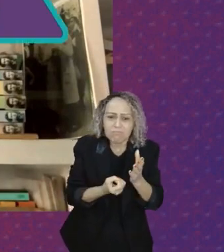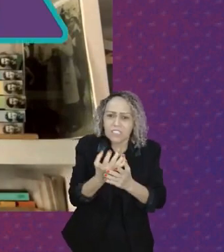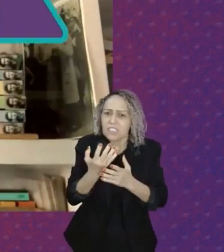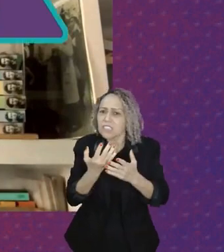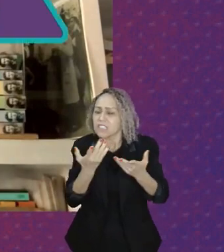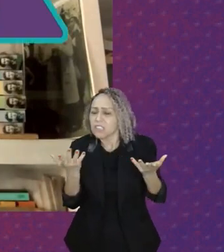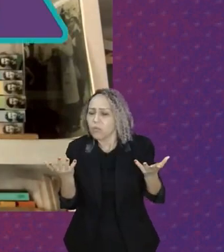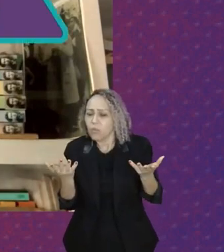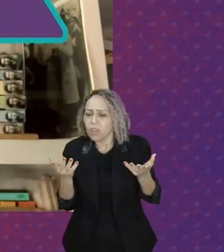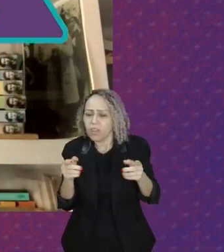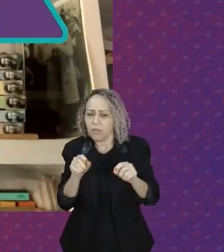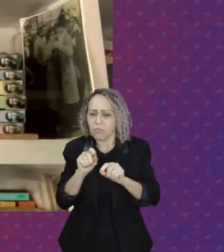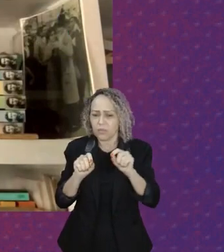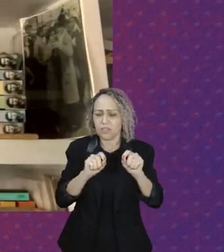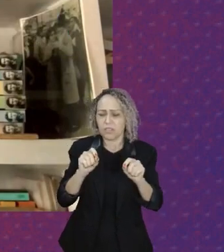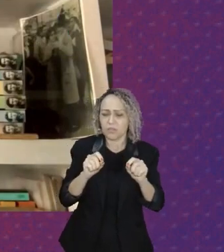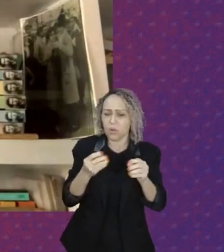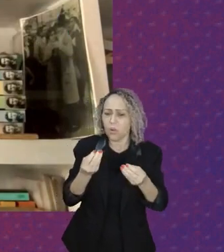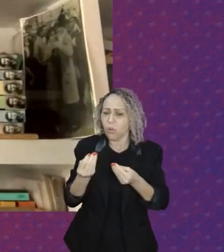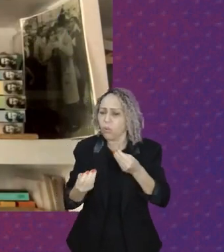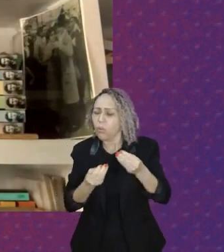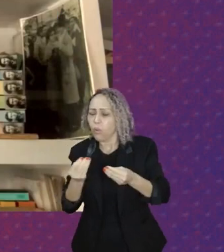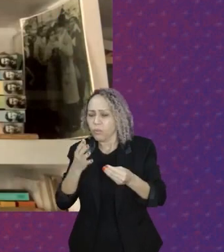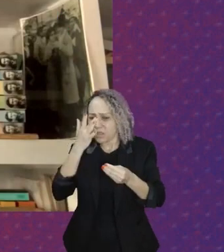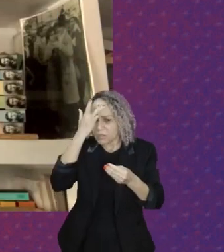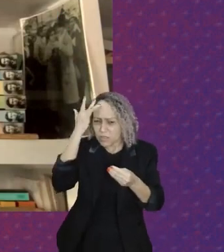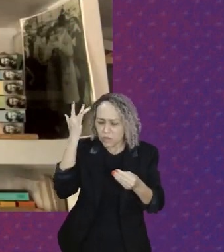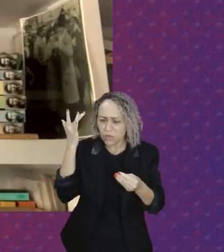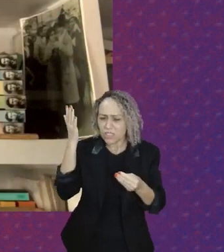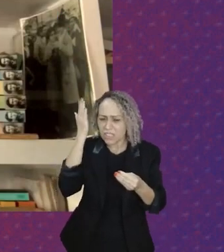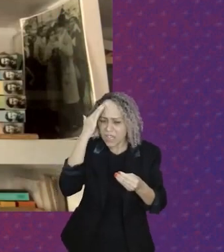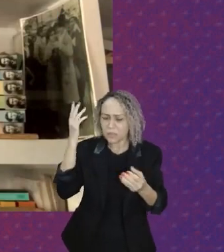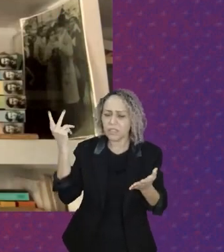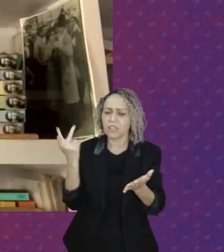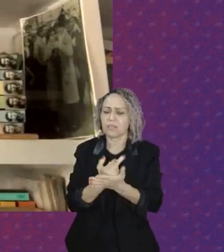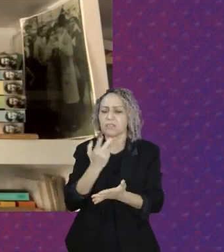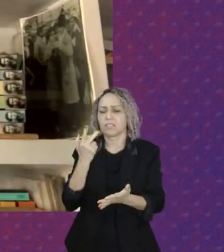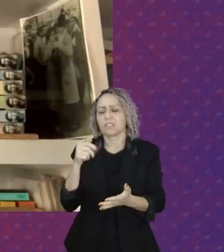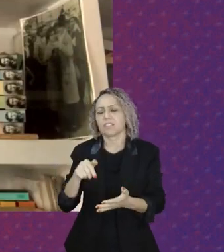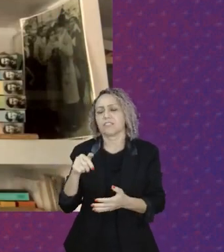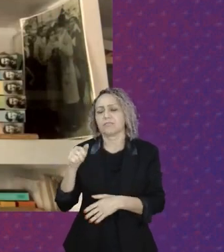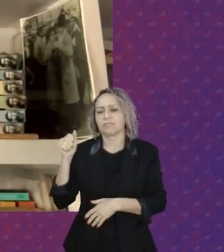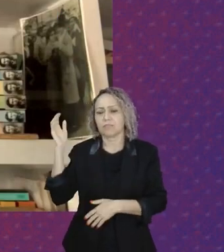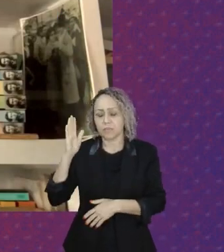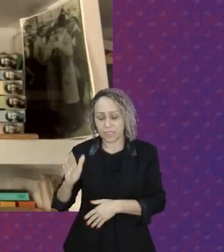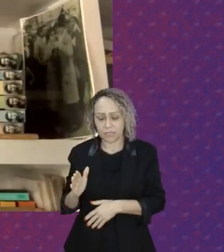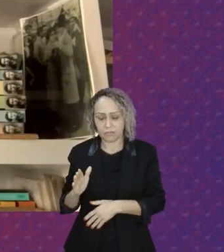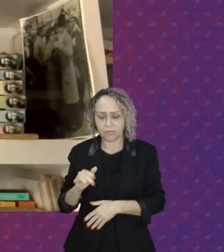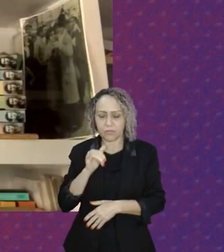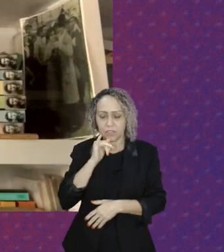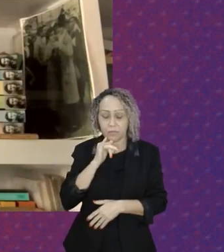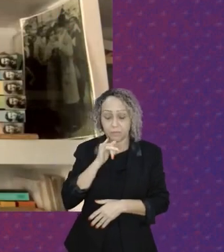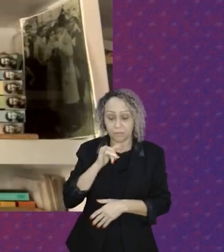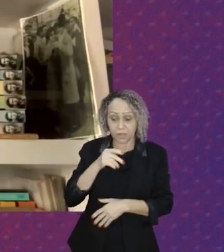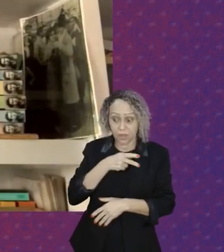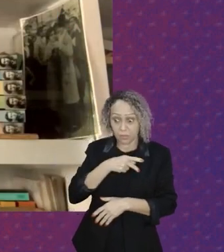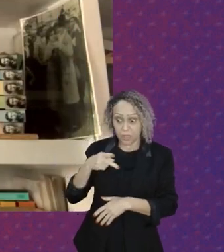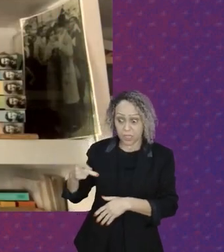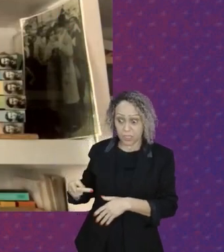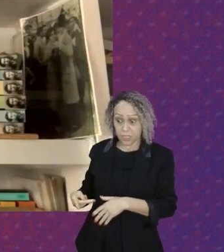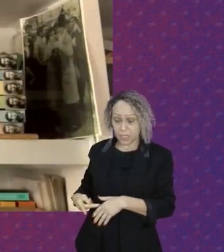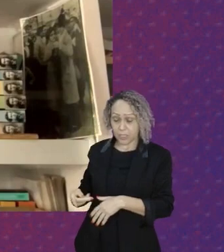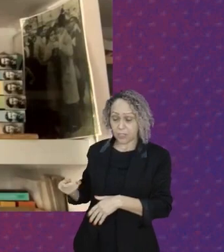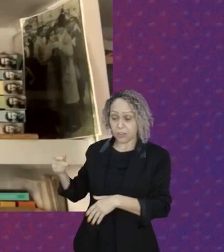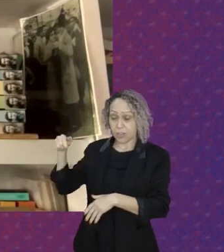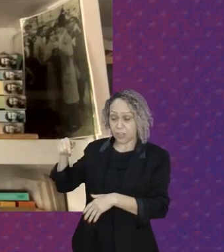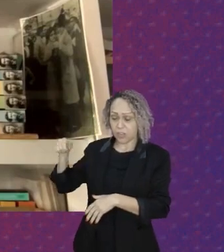é o jogo hoje, operado pelo governo que está no poder, com as fake news,